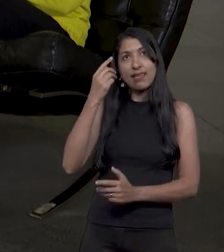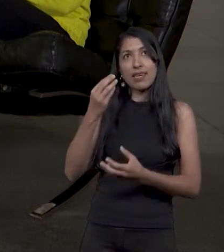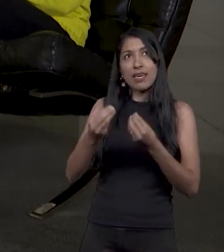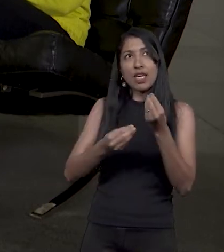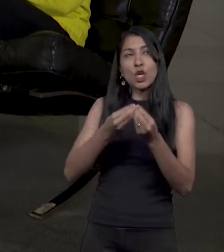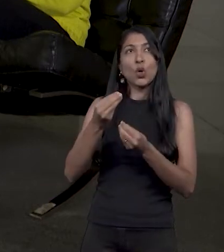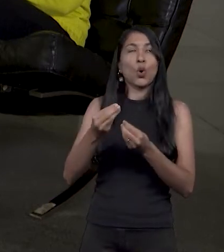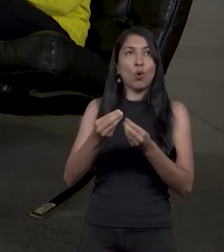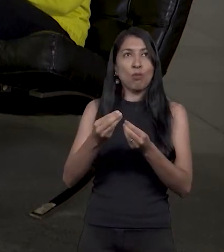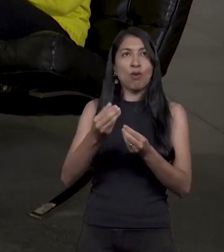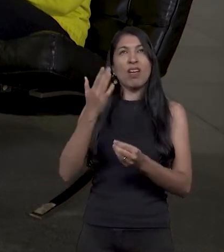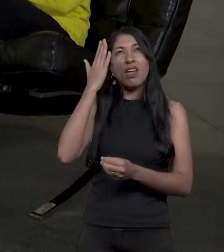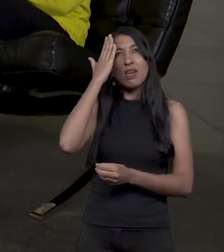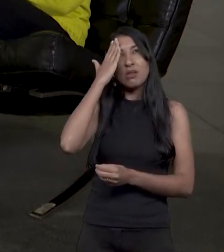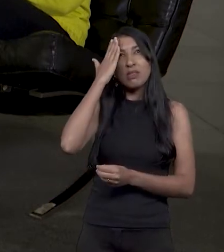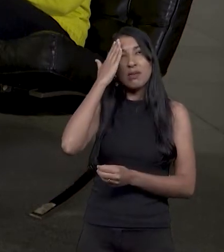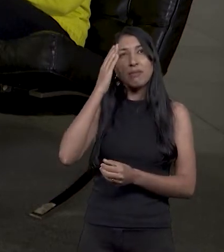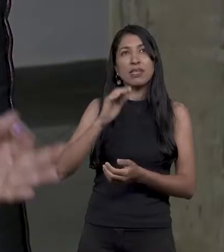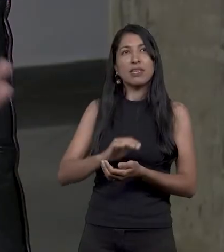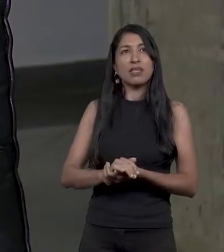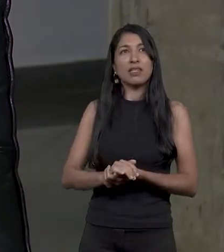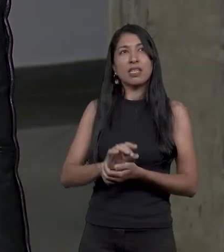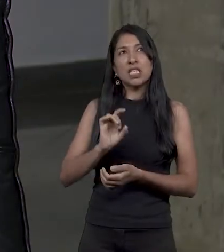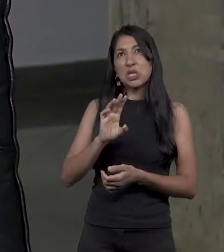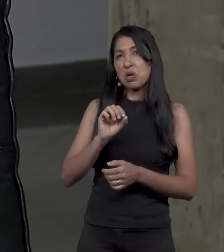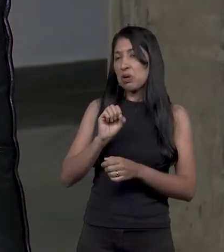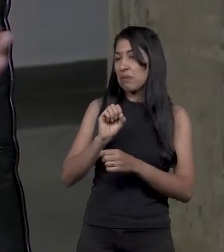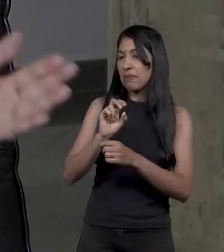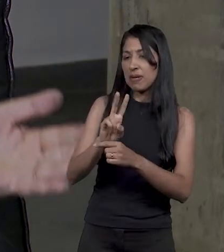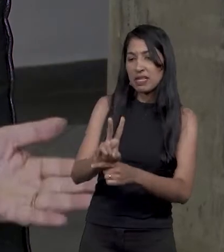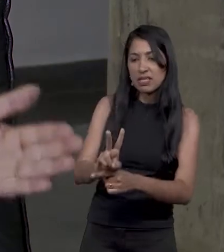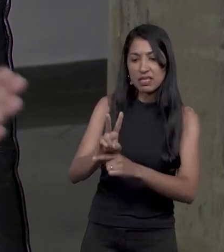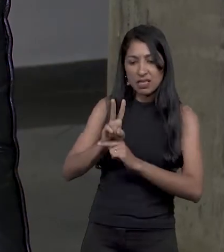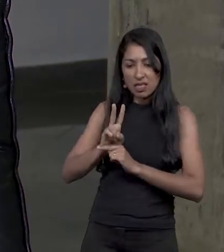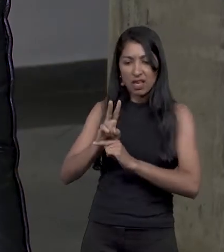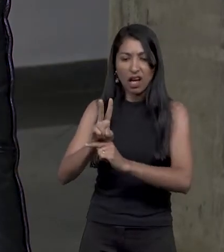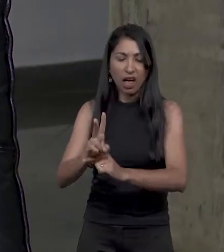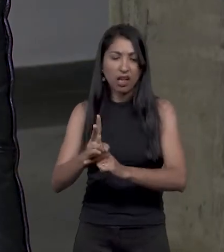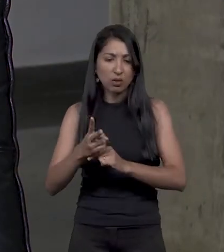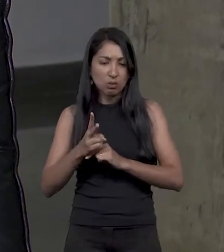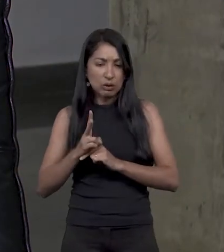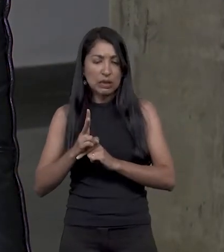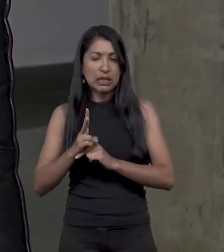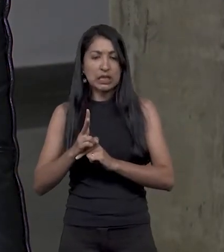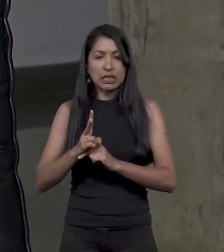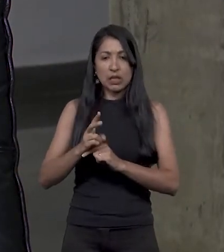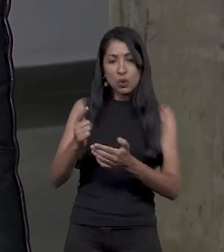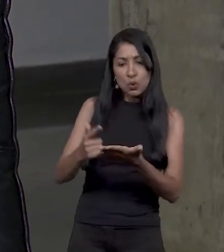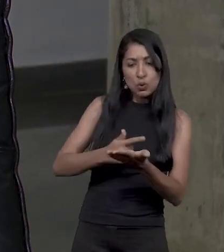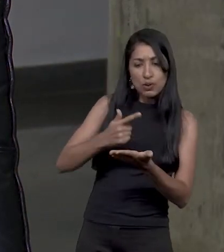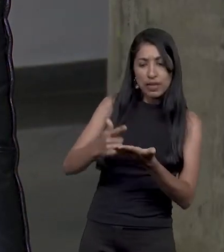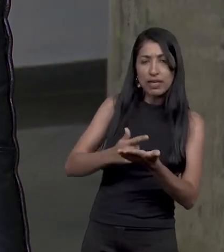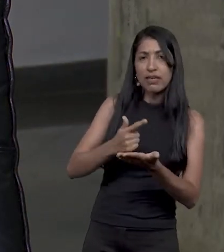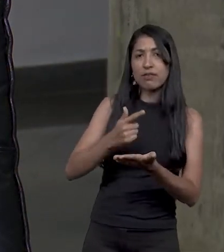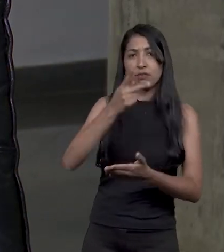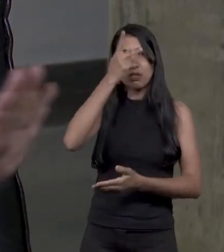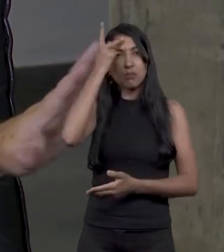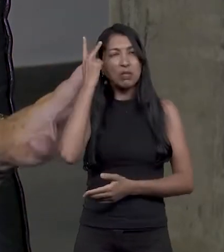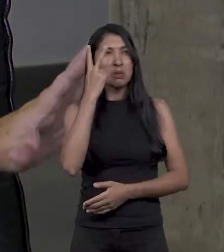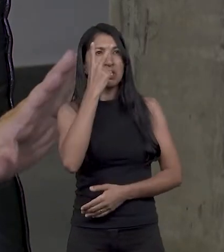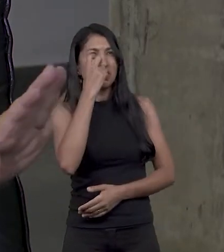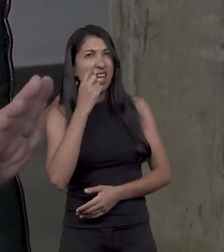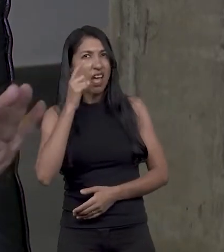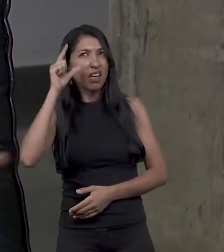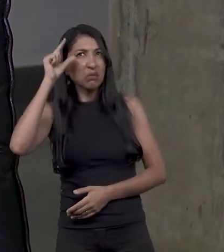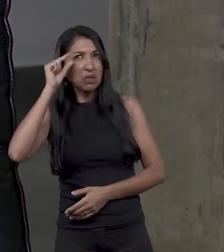sabia que se ficasse só no empréstimo de livro aos cegos e baixa visão que viriam, não